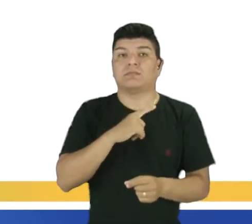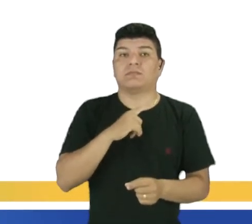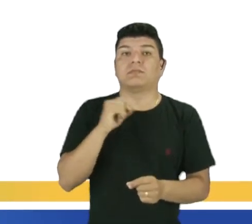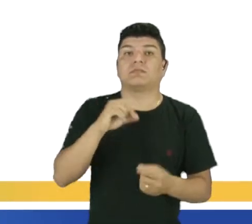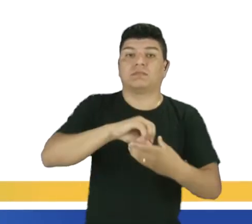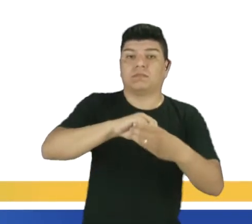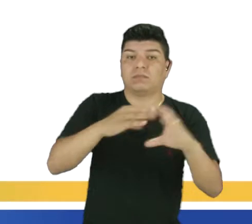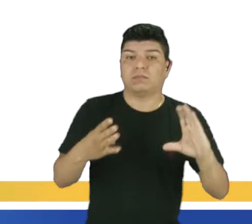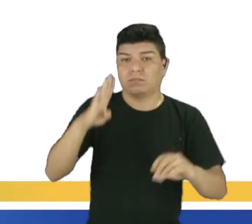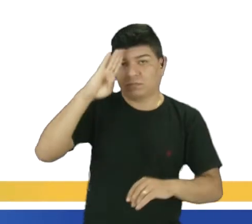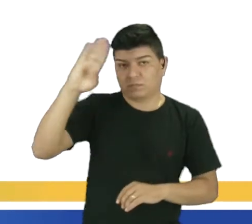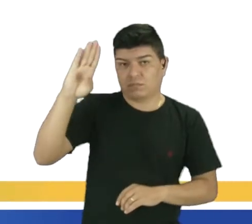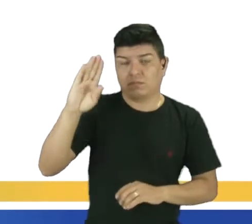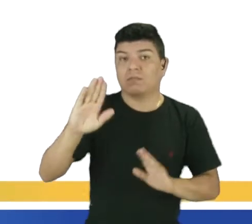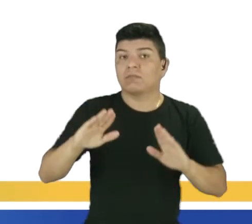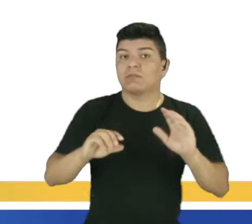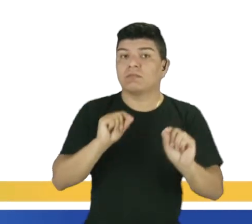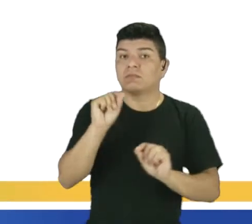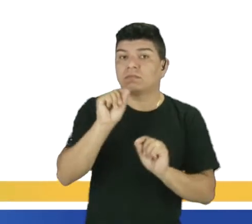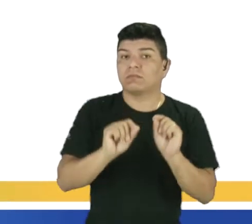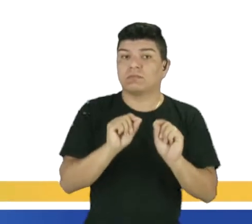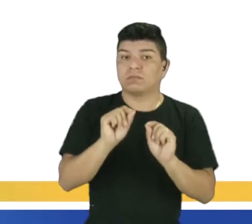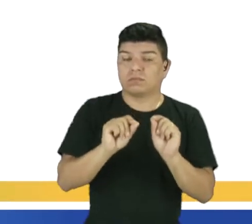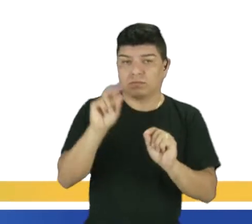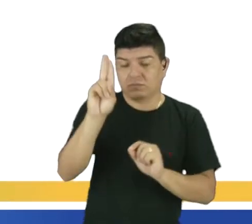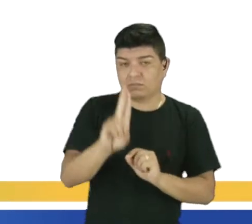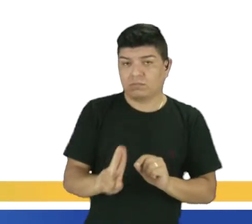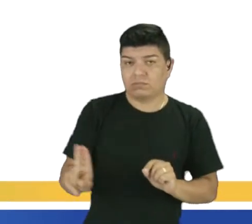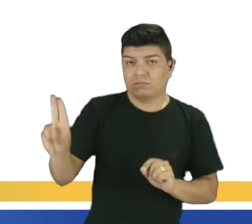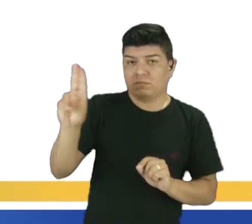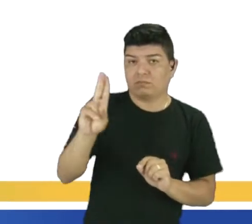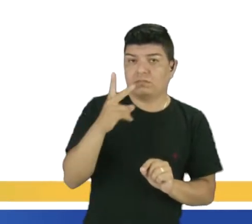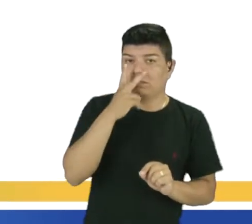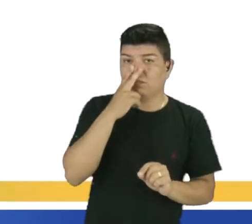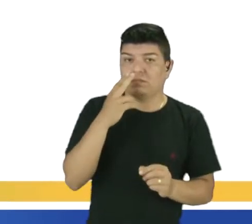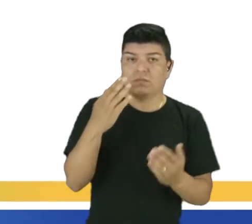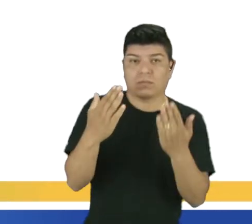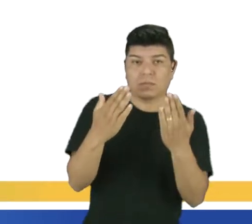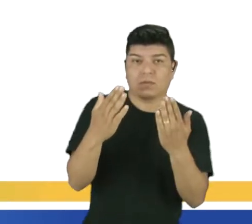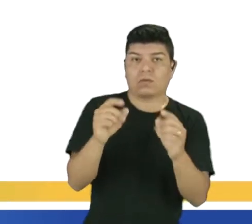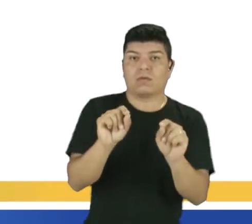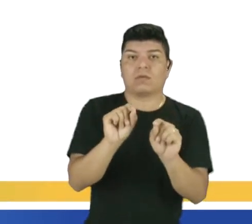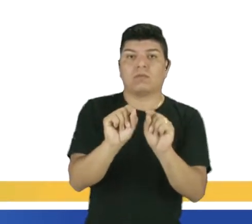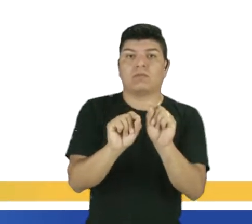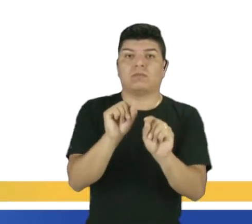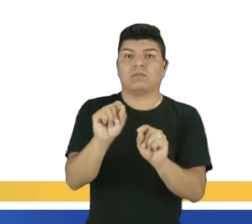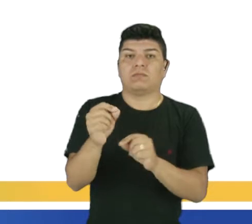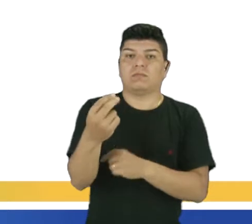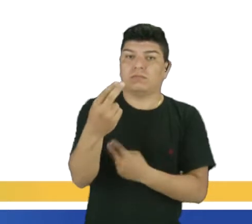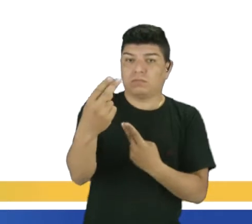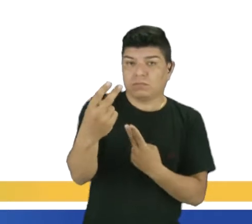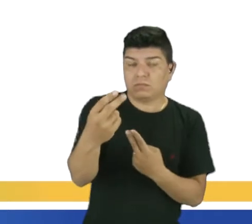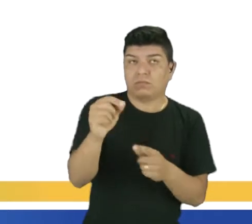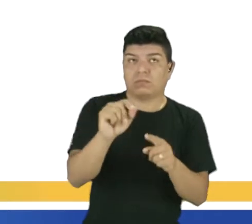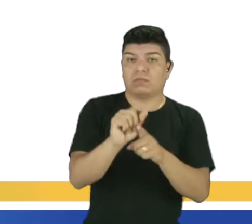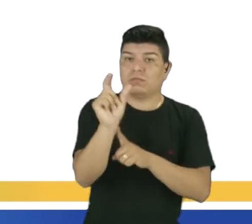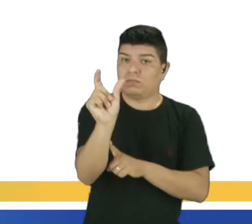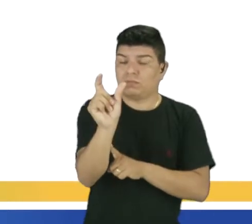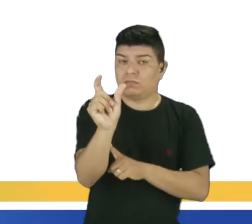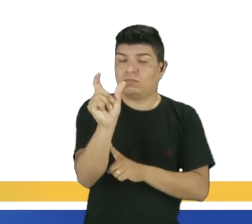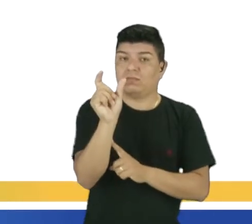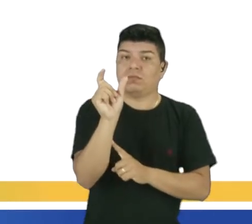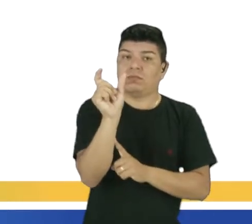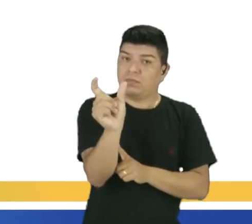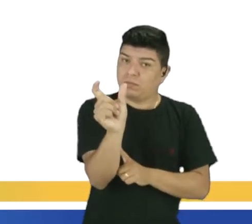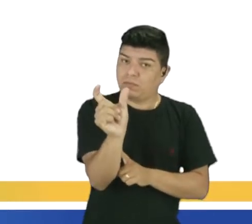característica principal trabalhar em pares dentro das frases. Porém, as duas palavras que compõem a